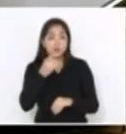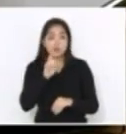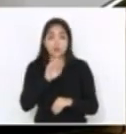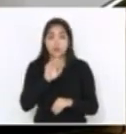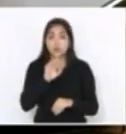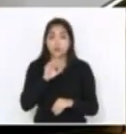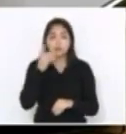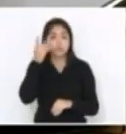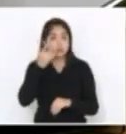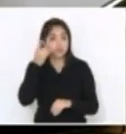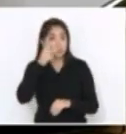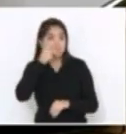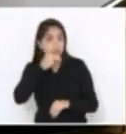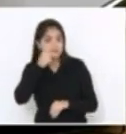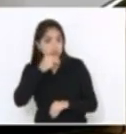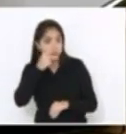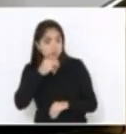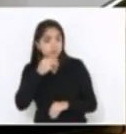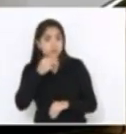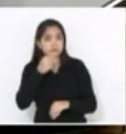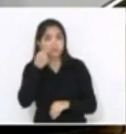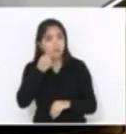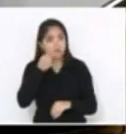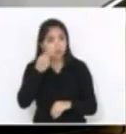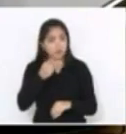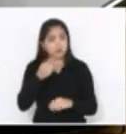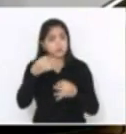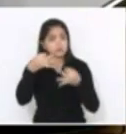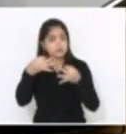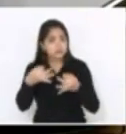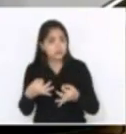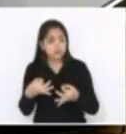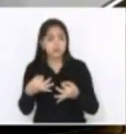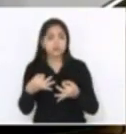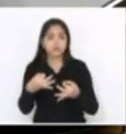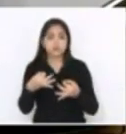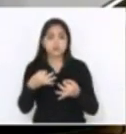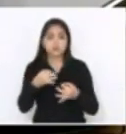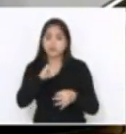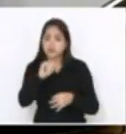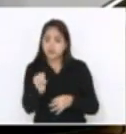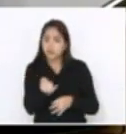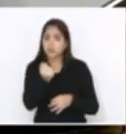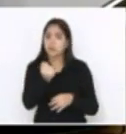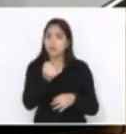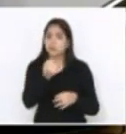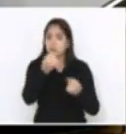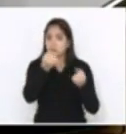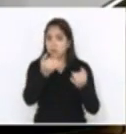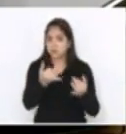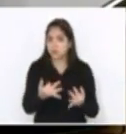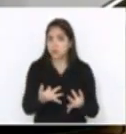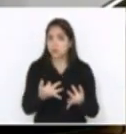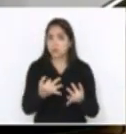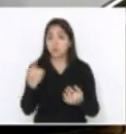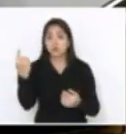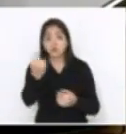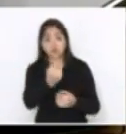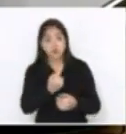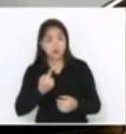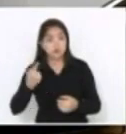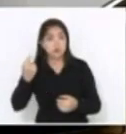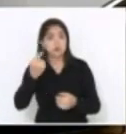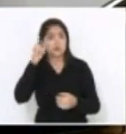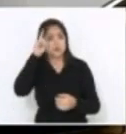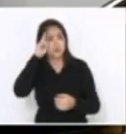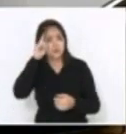muito bem colocadas e salientadas e quero aqui fazer um aproveitamento do seu discurso, deputado Kennedy. Somos nós que estamos todo dia